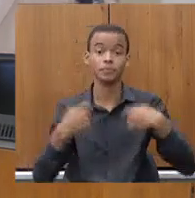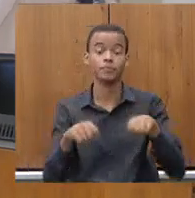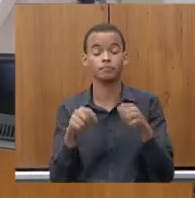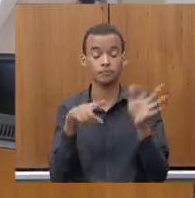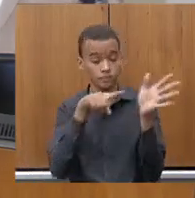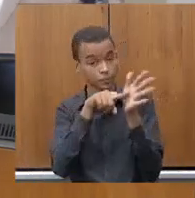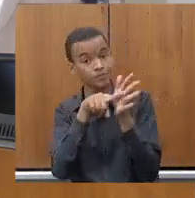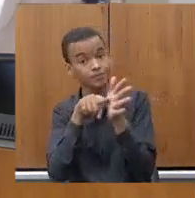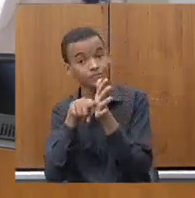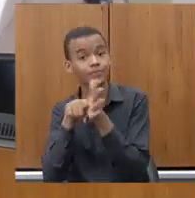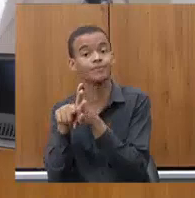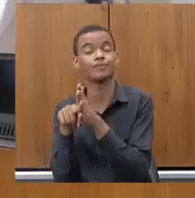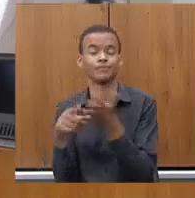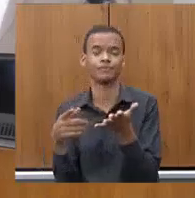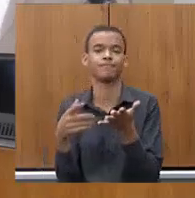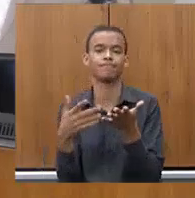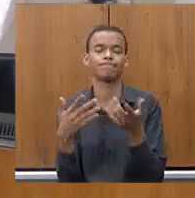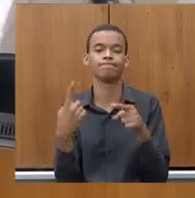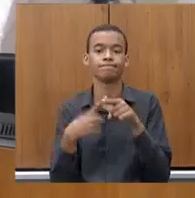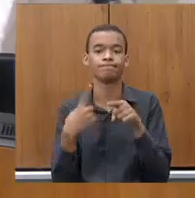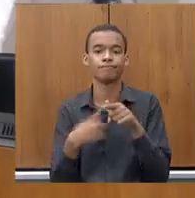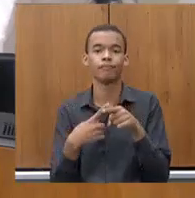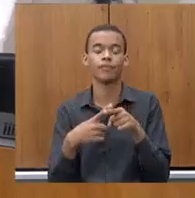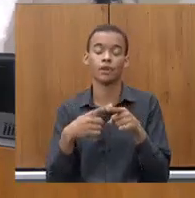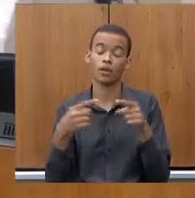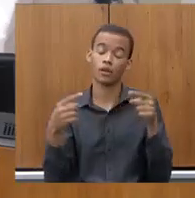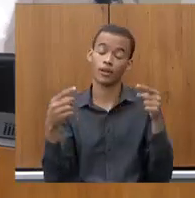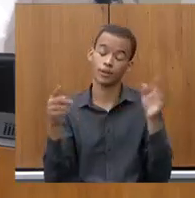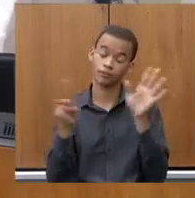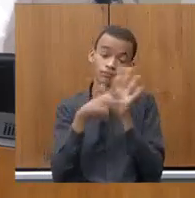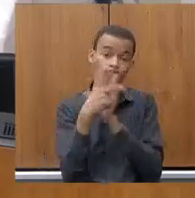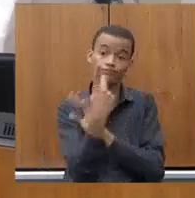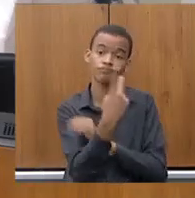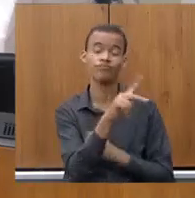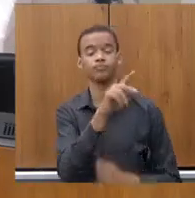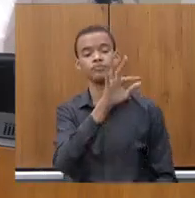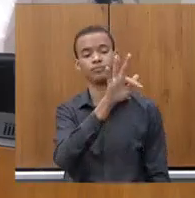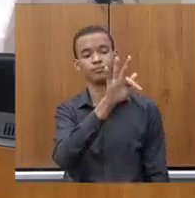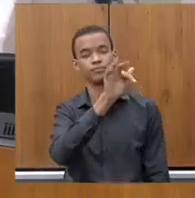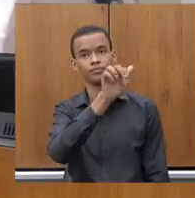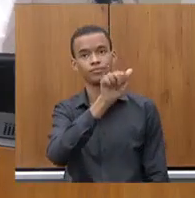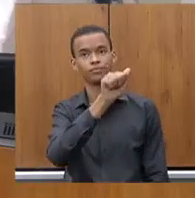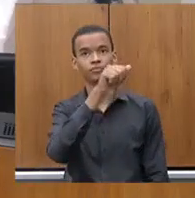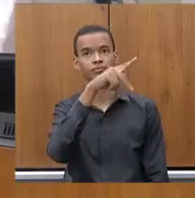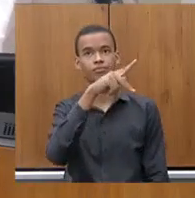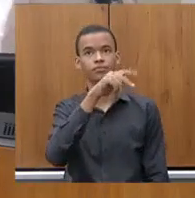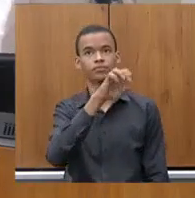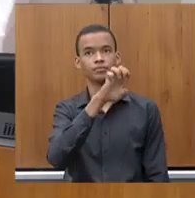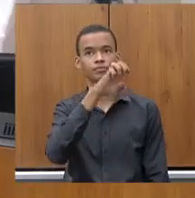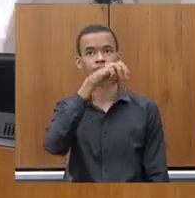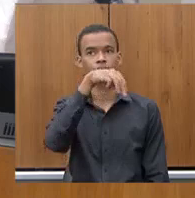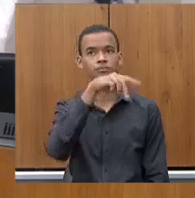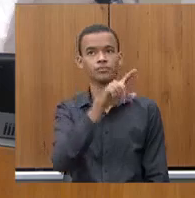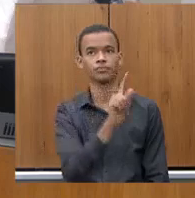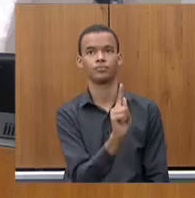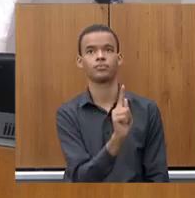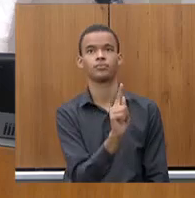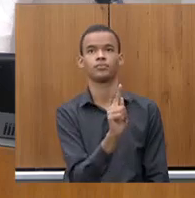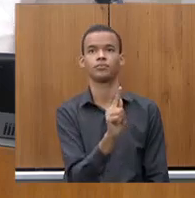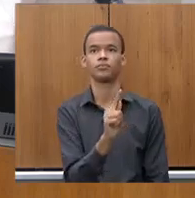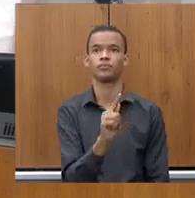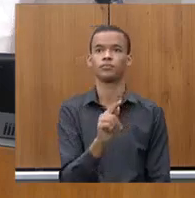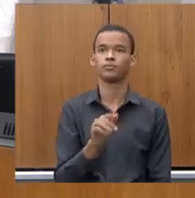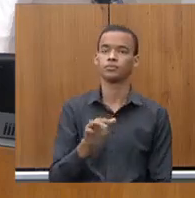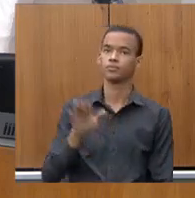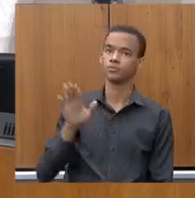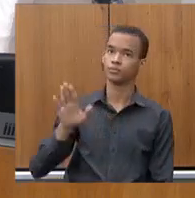entendeu? Ou seja, o dinheiro é da FAPMIG, sabe, Sérgio? Foi, não pode, mas isso até foi,